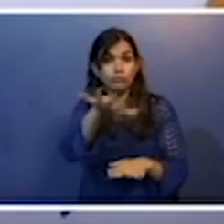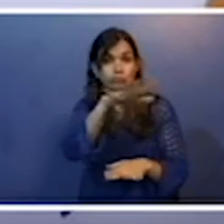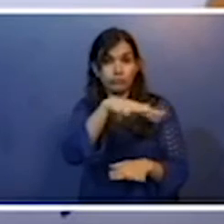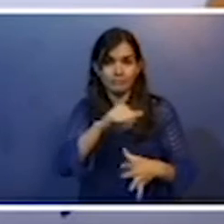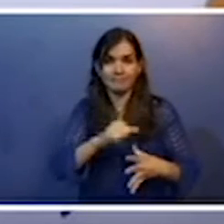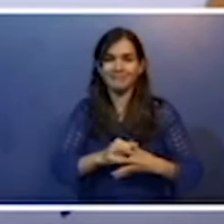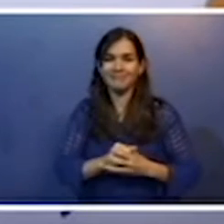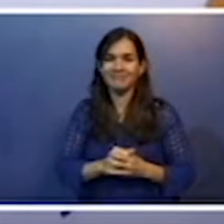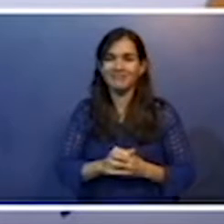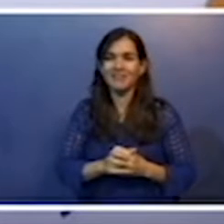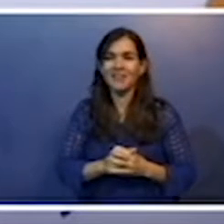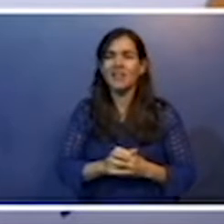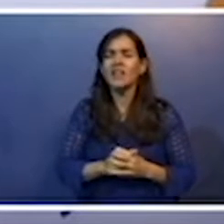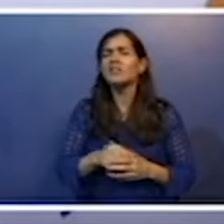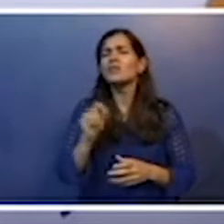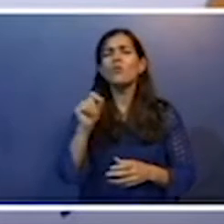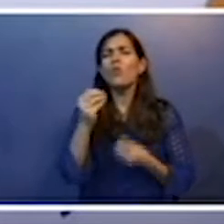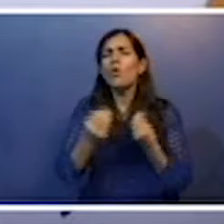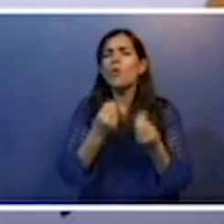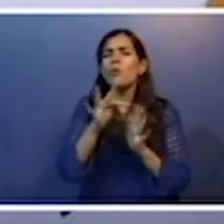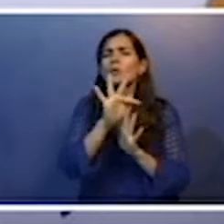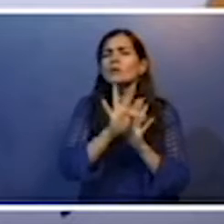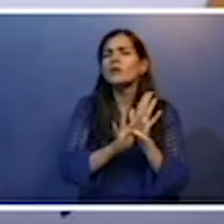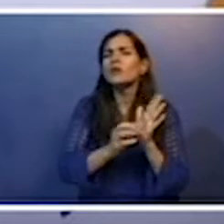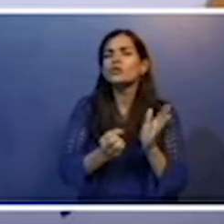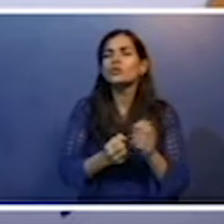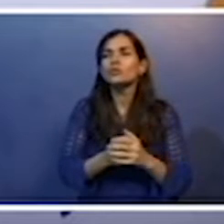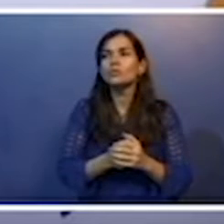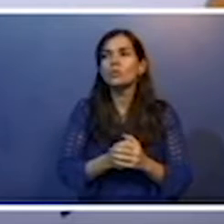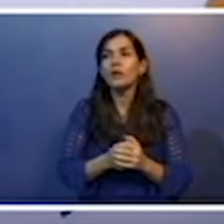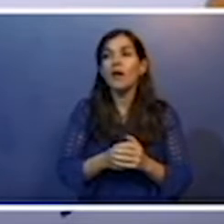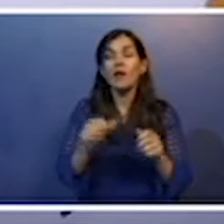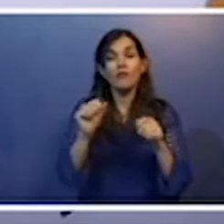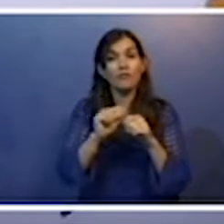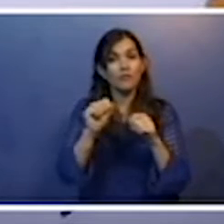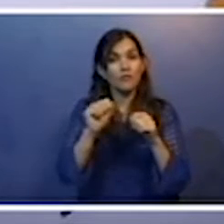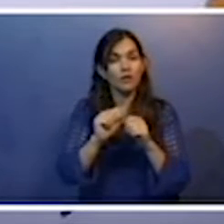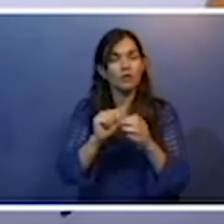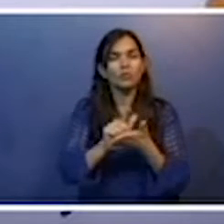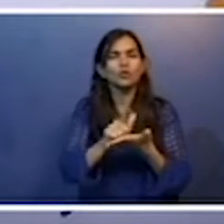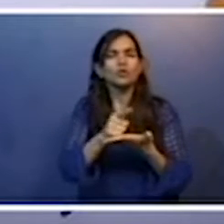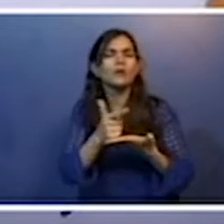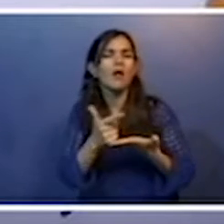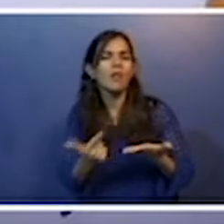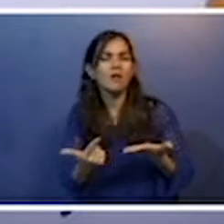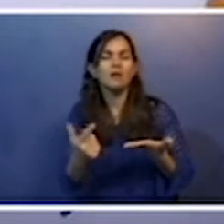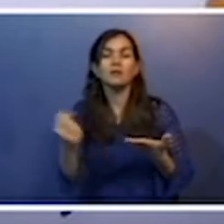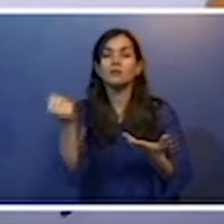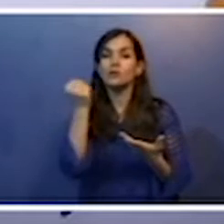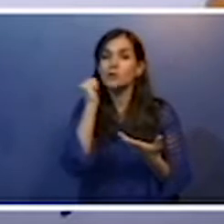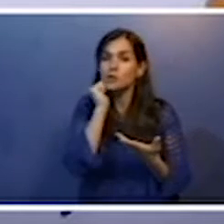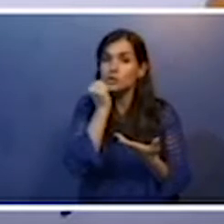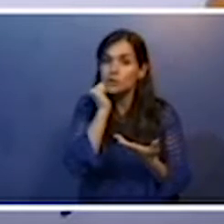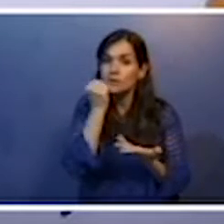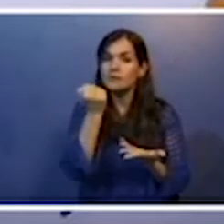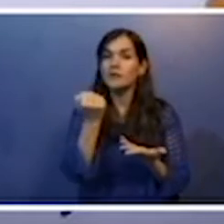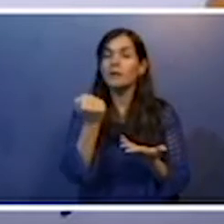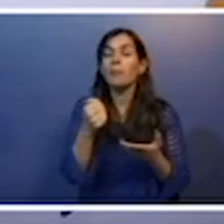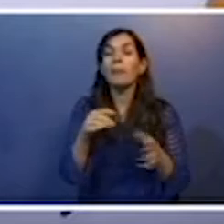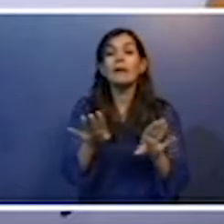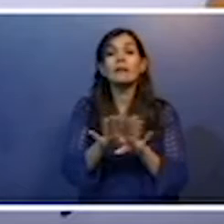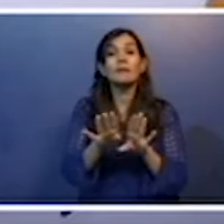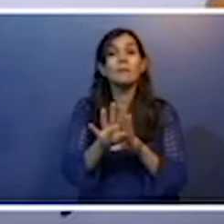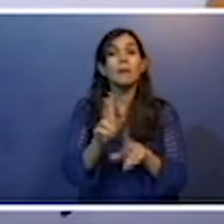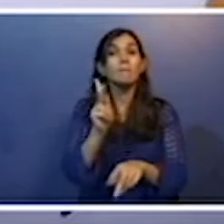Então, lá, textos de divulgação científicas, eles são produzidos por jornalistas, científicos, cientistas e